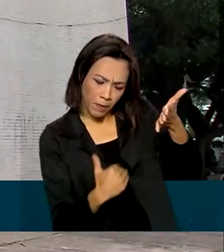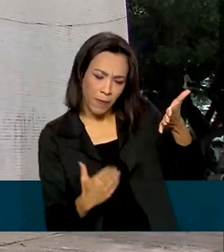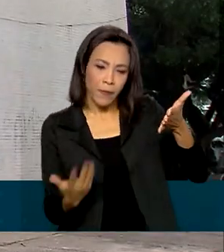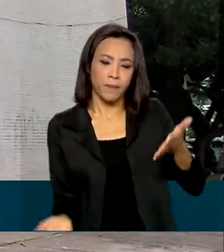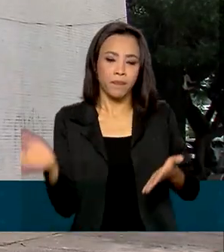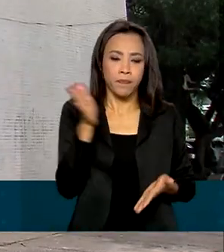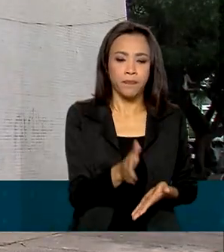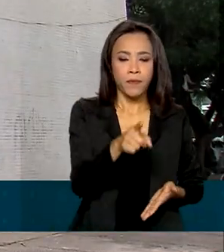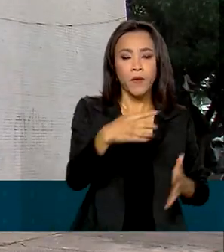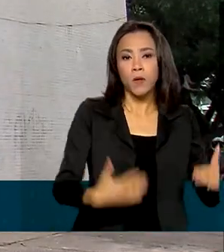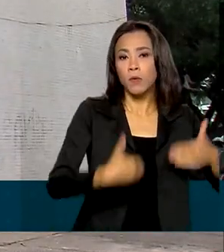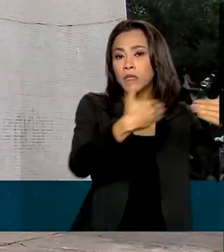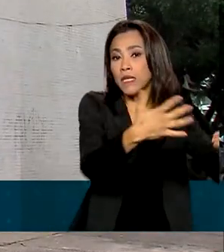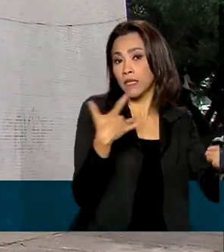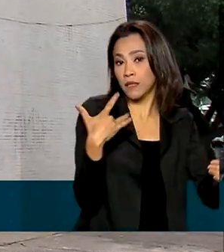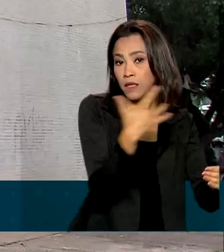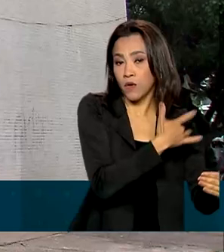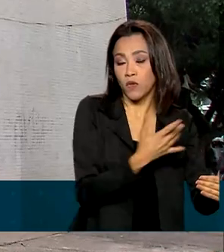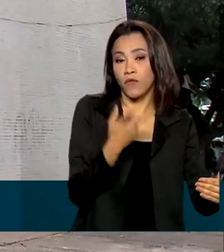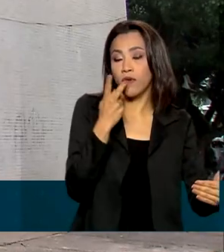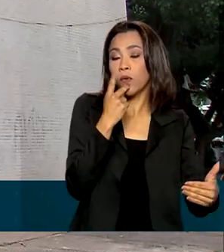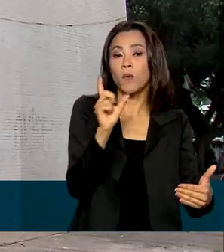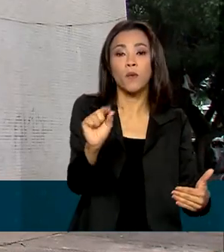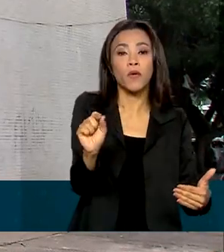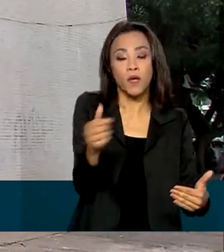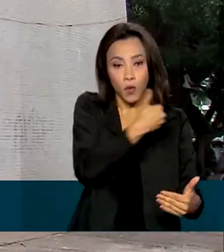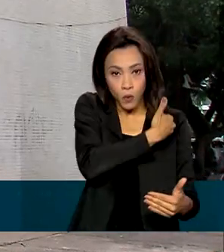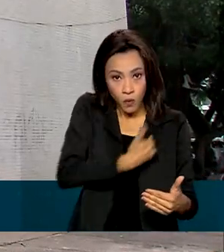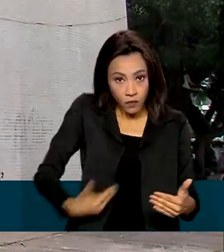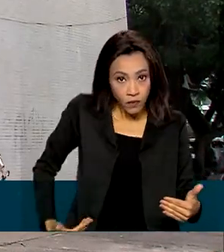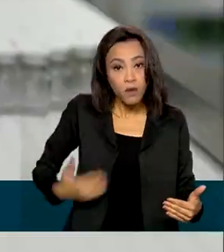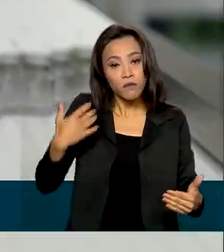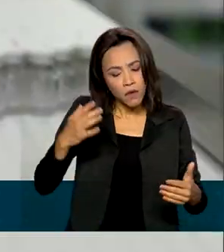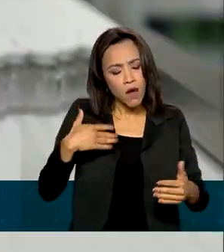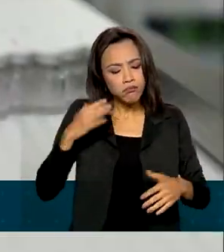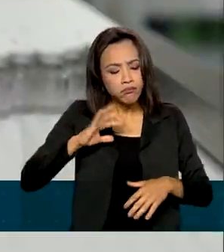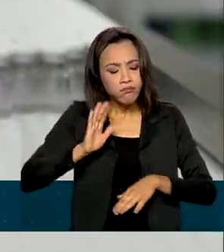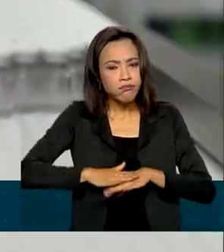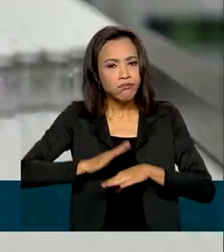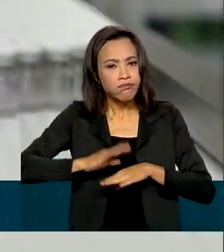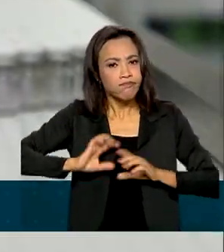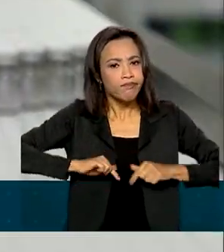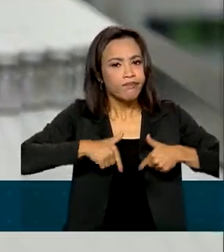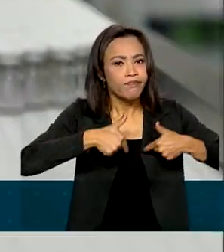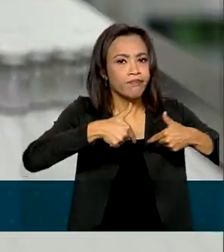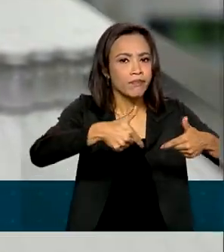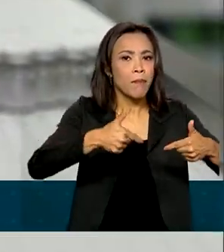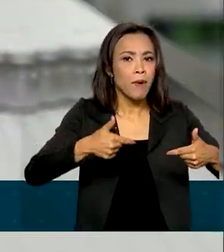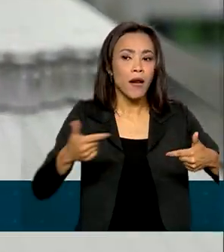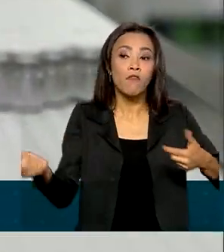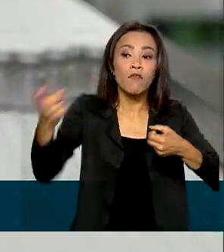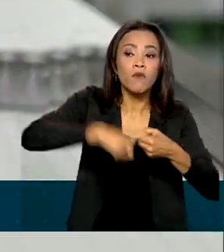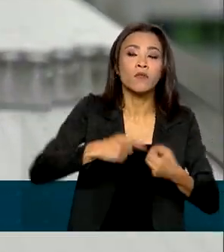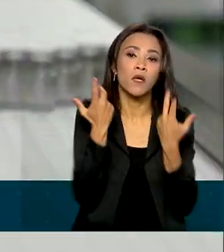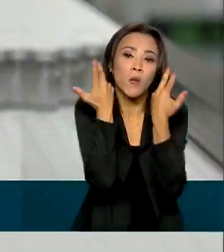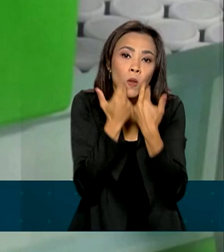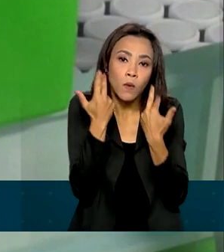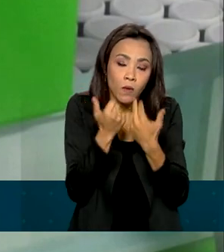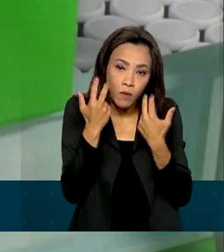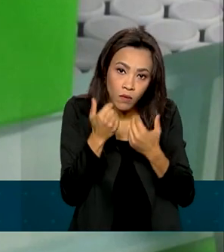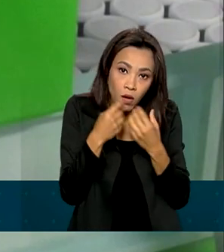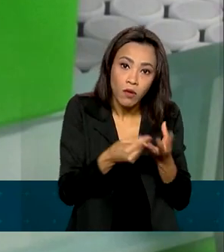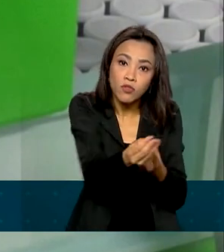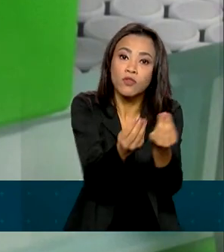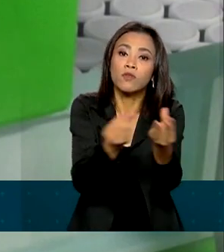Ministério da Saúde informou ainda que o governo está tomando as medidas necessárias para normalizar o fornecimento de medicamentos e